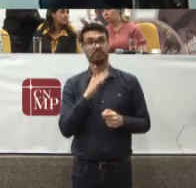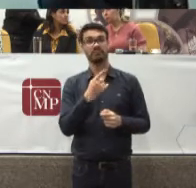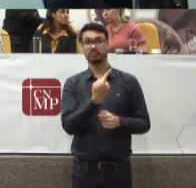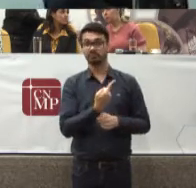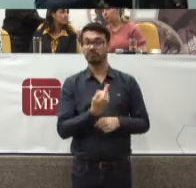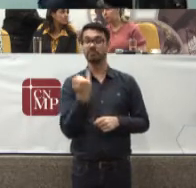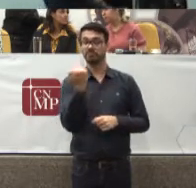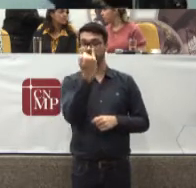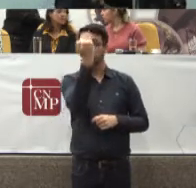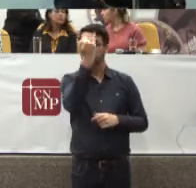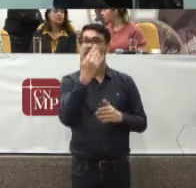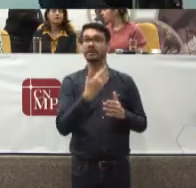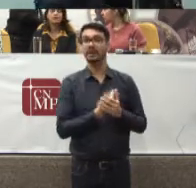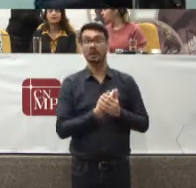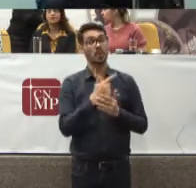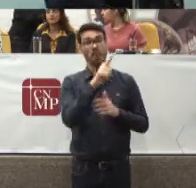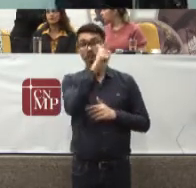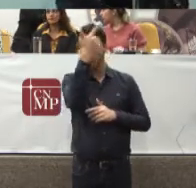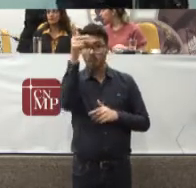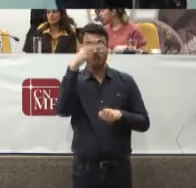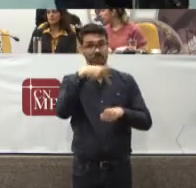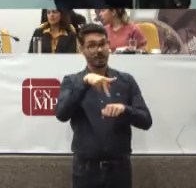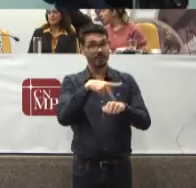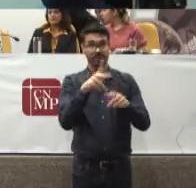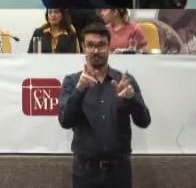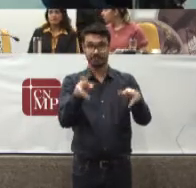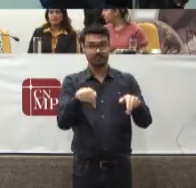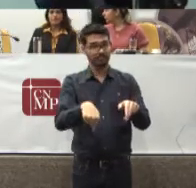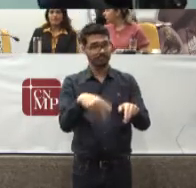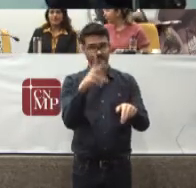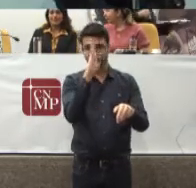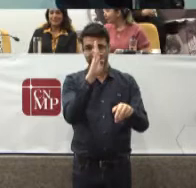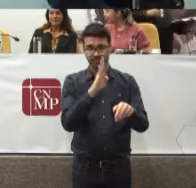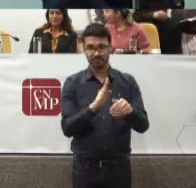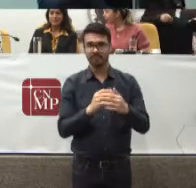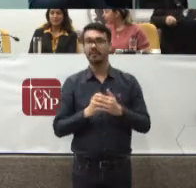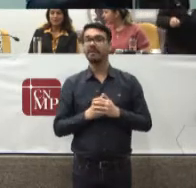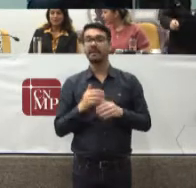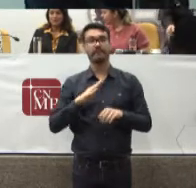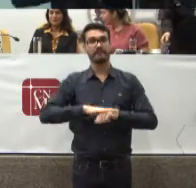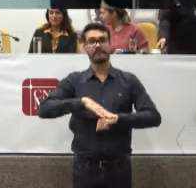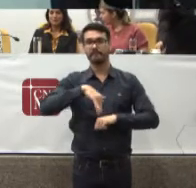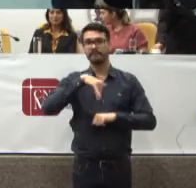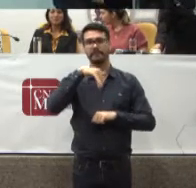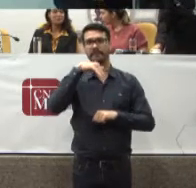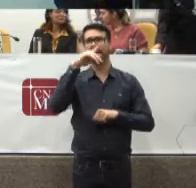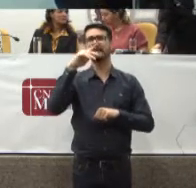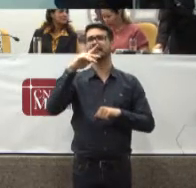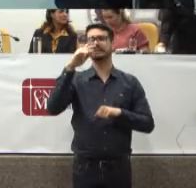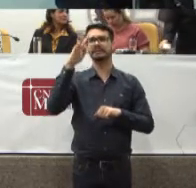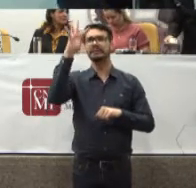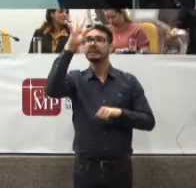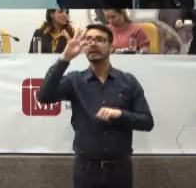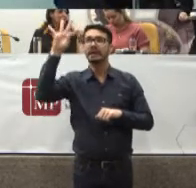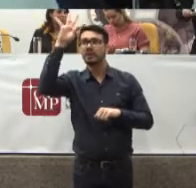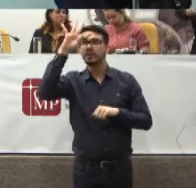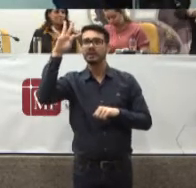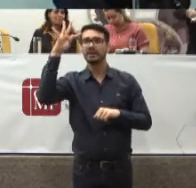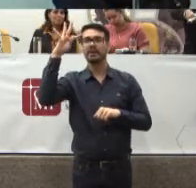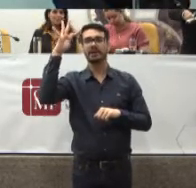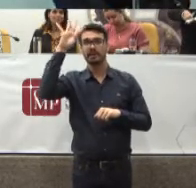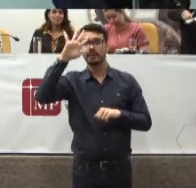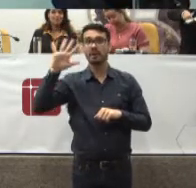Que não recebe Em outros países Eu costumo dizer Que por mais Que as teorias De fora Tenham o seu valor